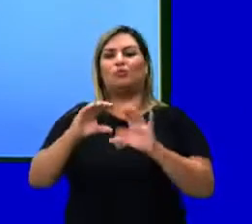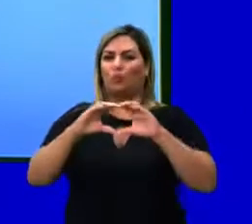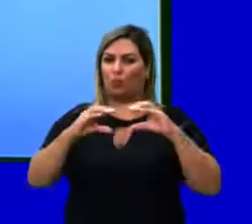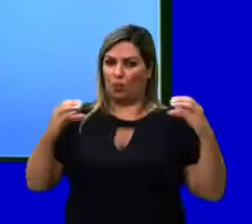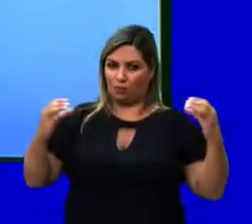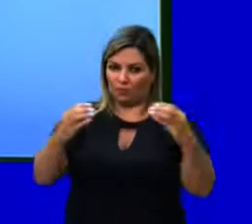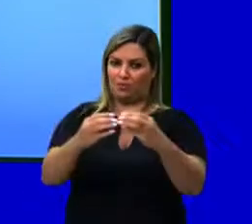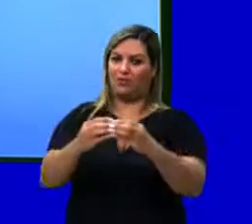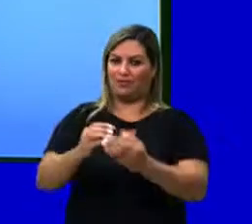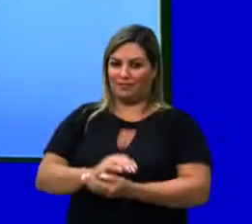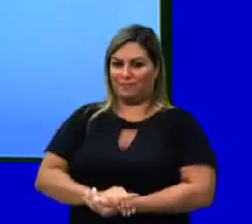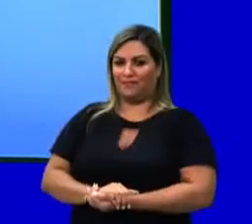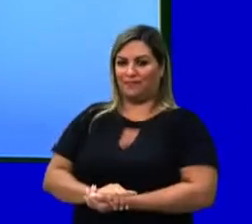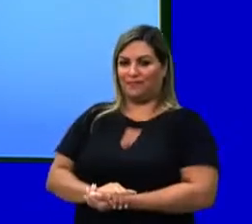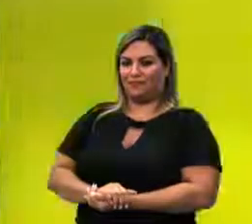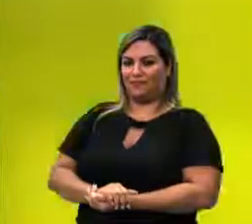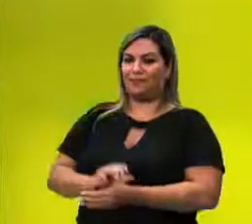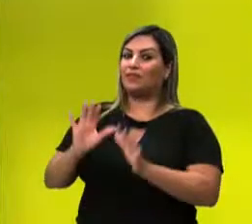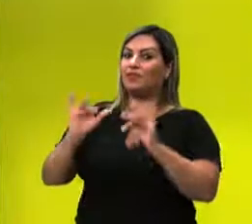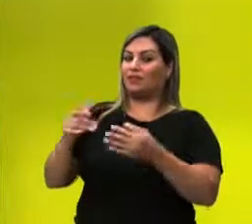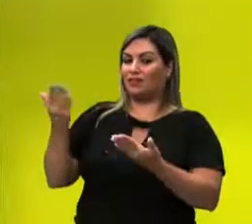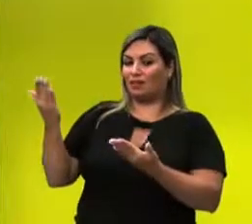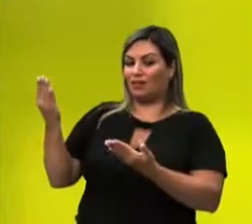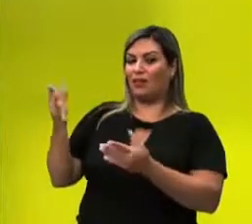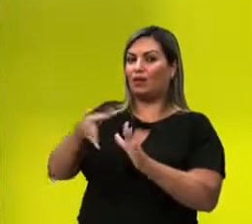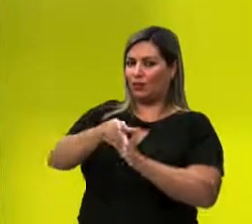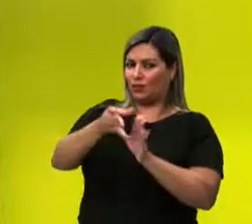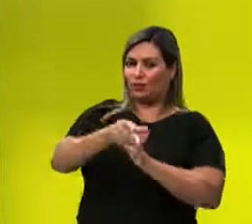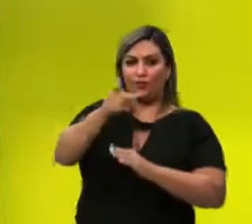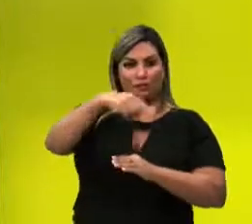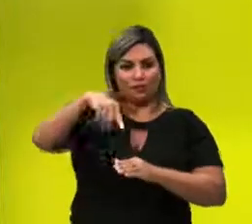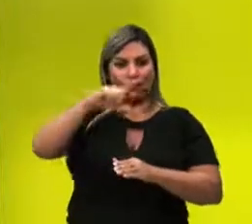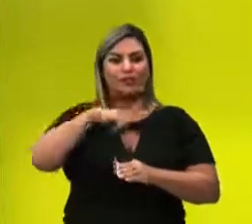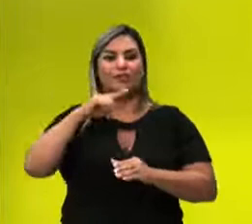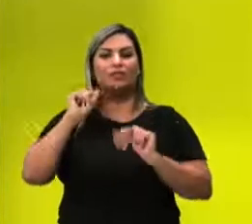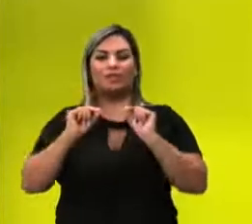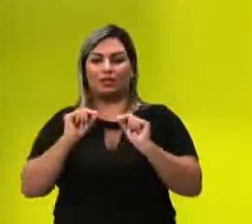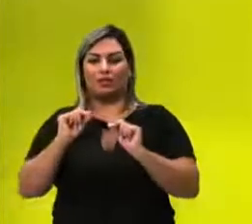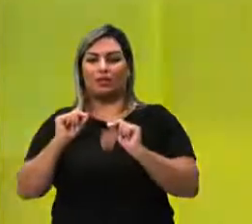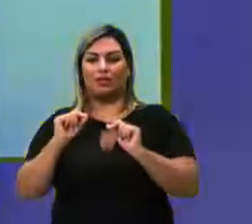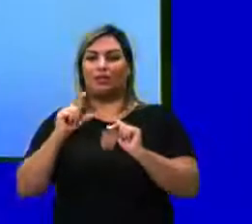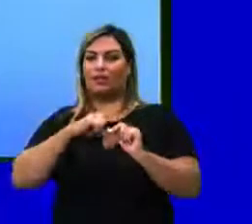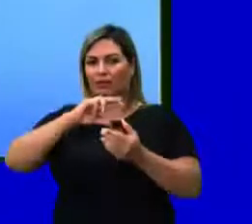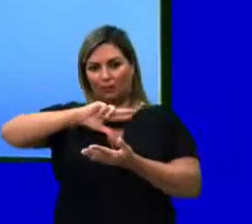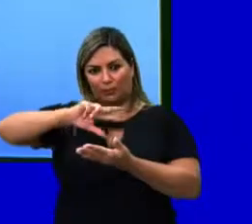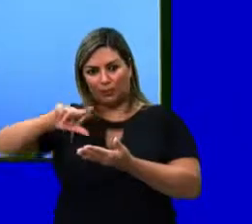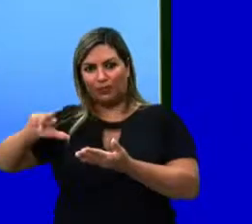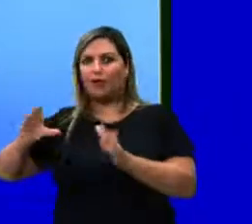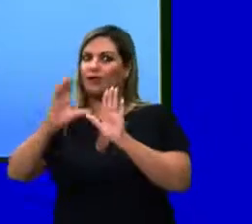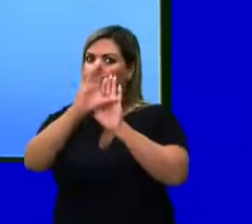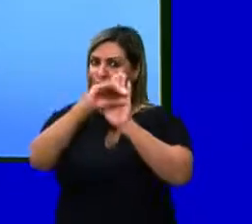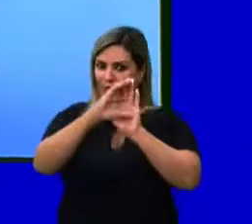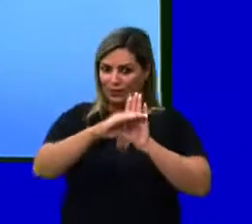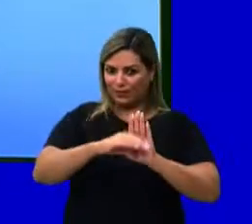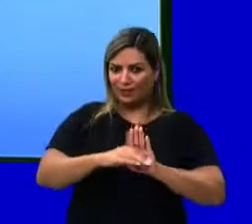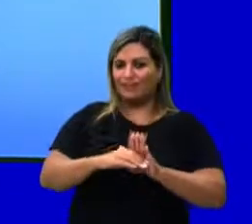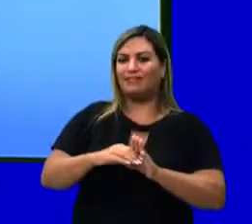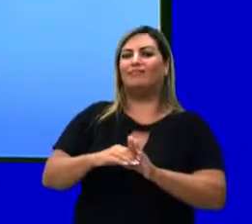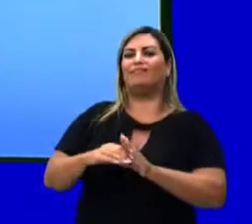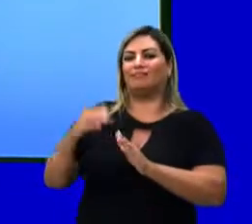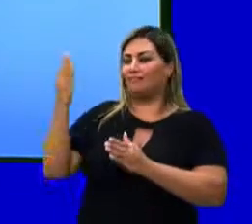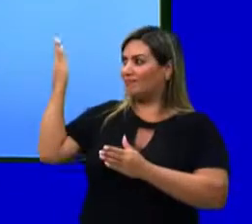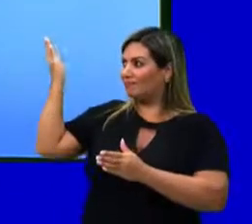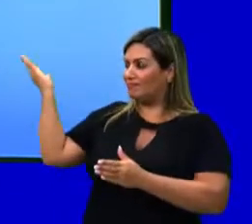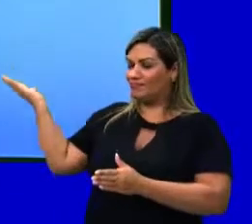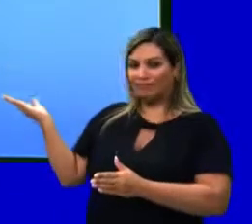comunidade, tá? Então, para finalizar, eu indico para vocês, assim, como temos muitos conceitos envolvidos, né?